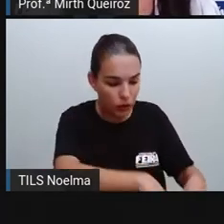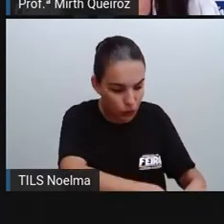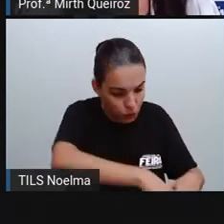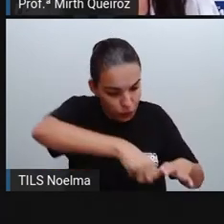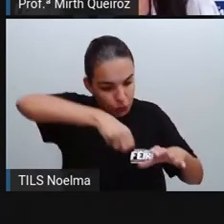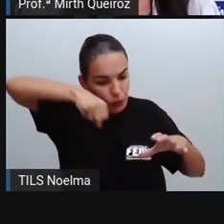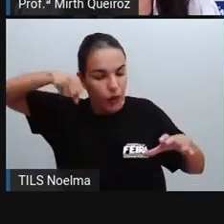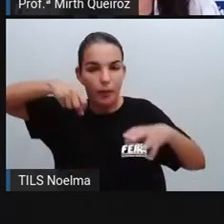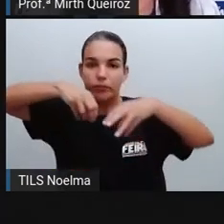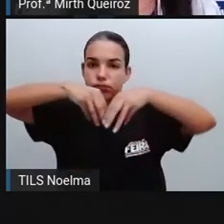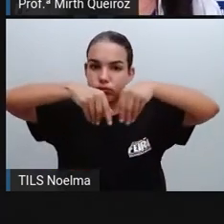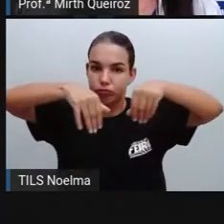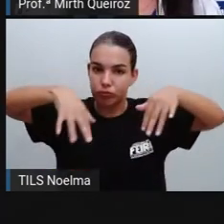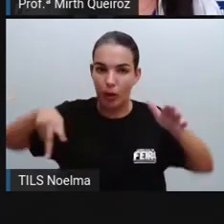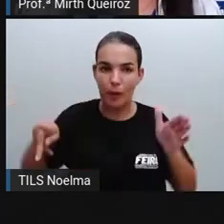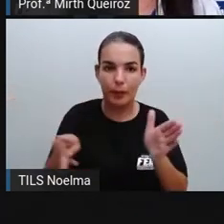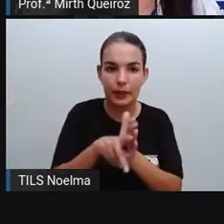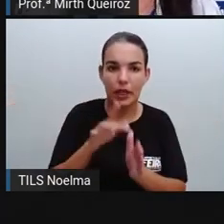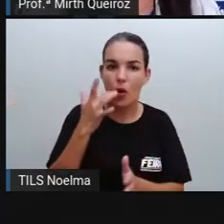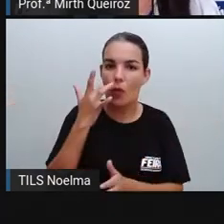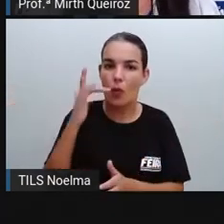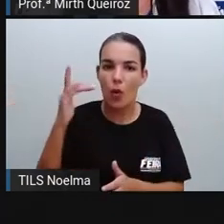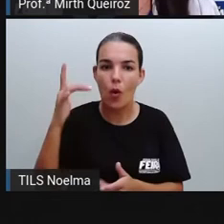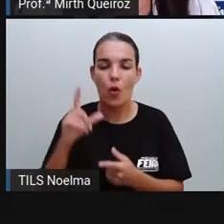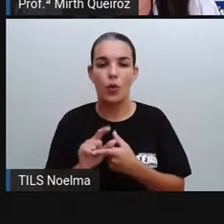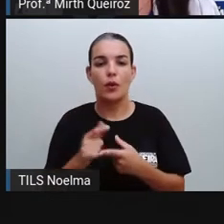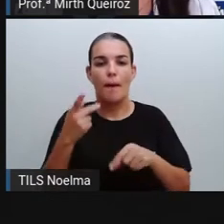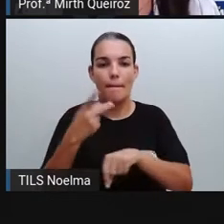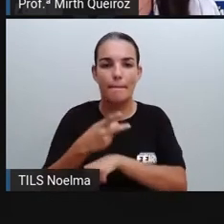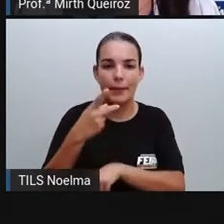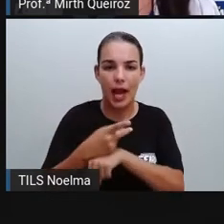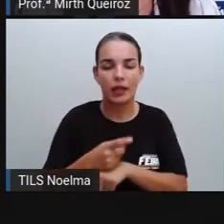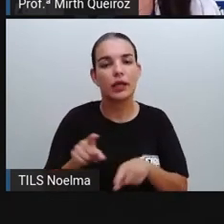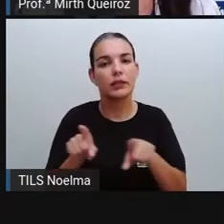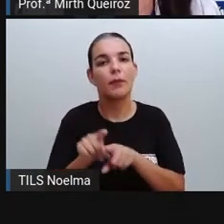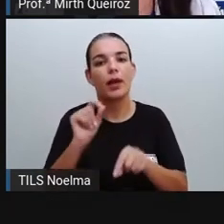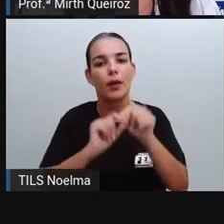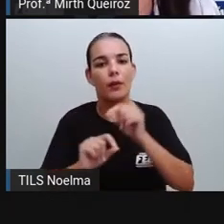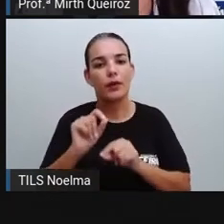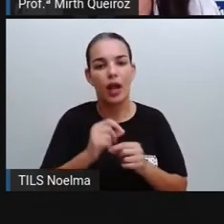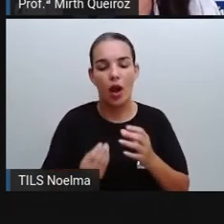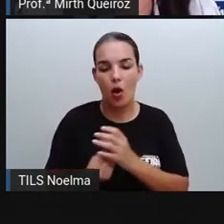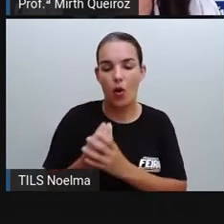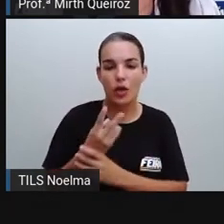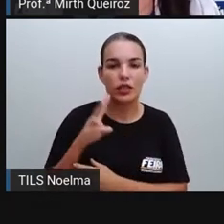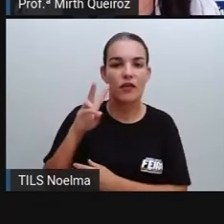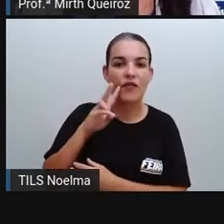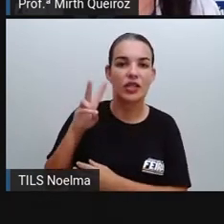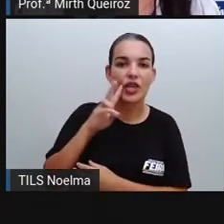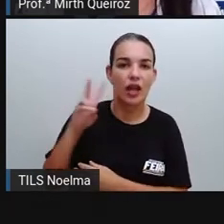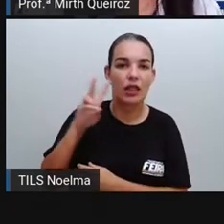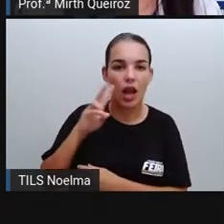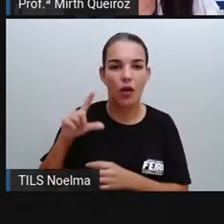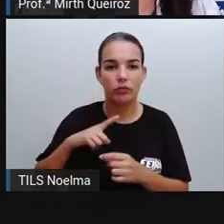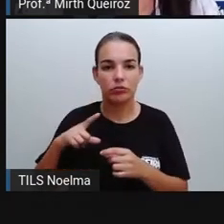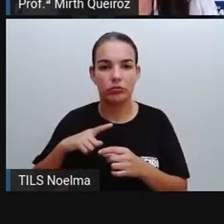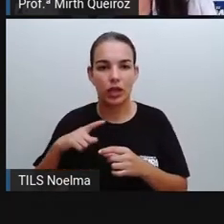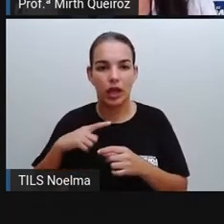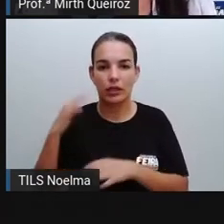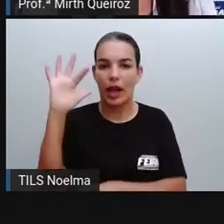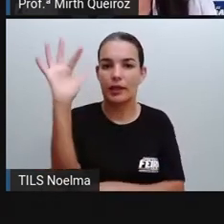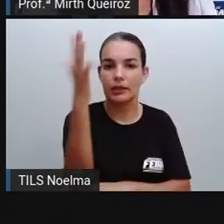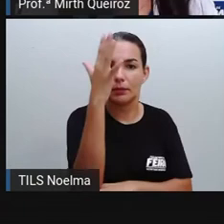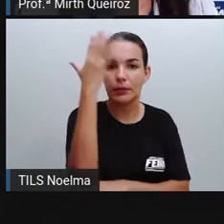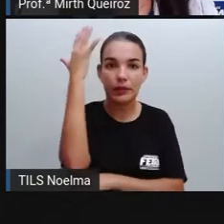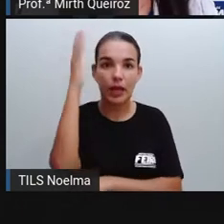prata, cobre, zinco. Há também aqueles materiais que são de origem vegetal, que são aqueles extraídos da planta, que pode ser, por exemplo,